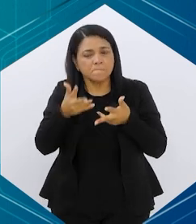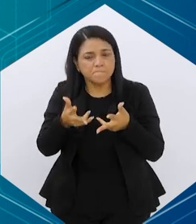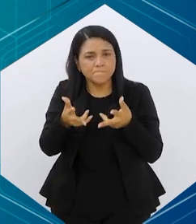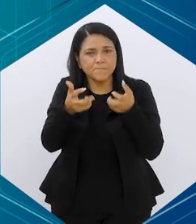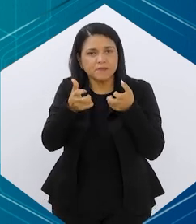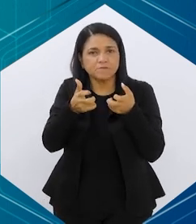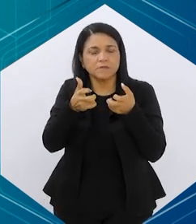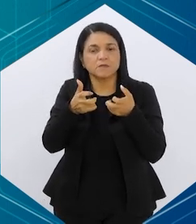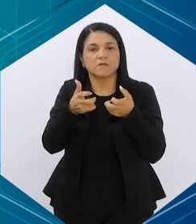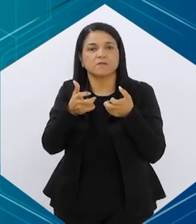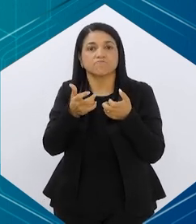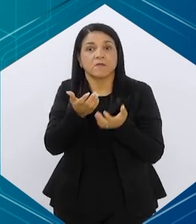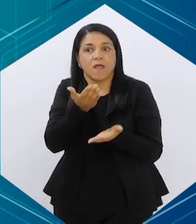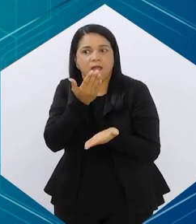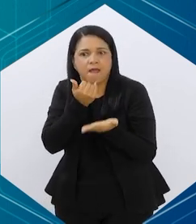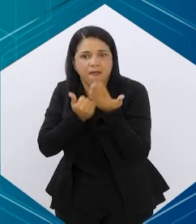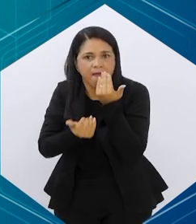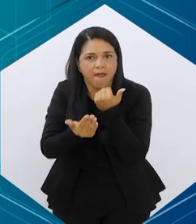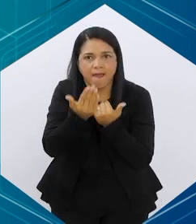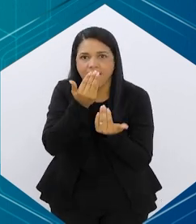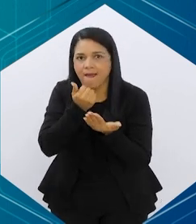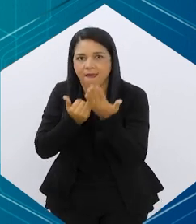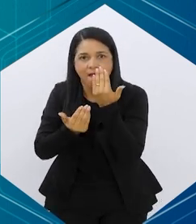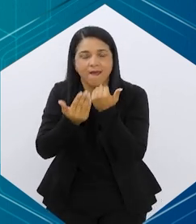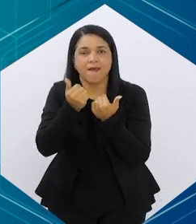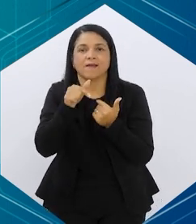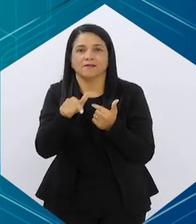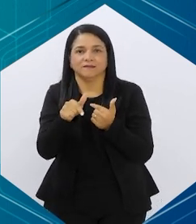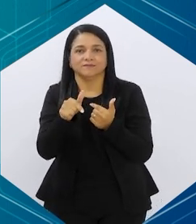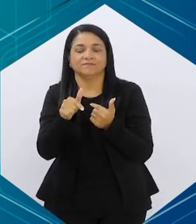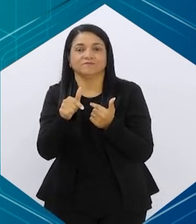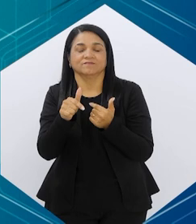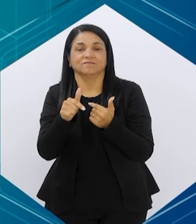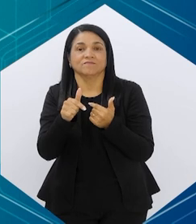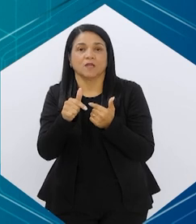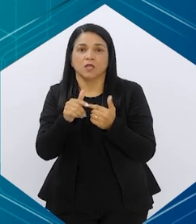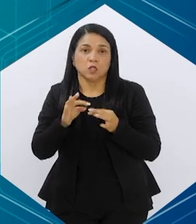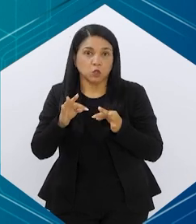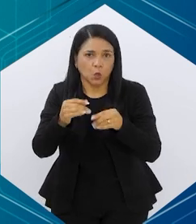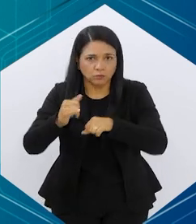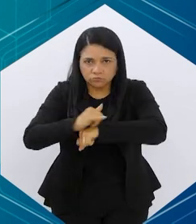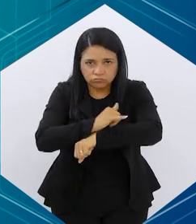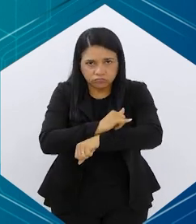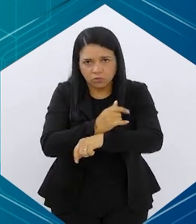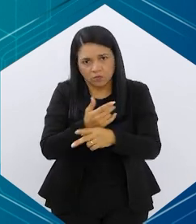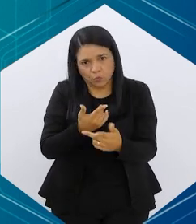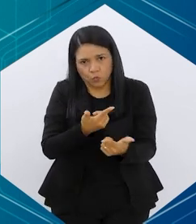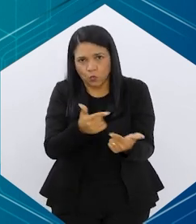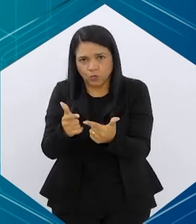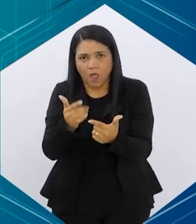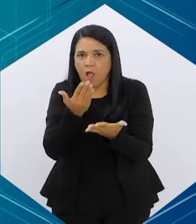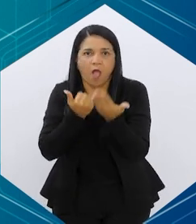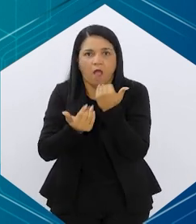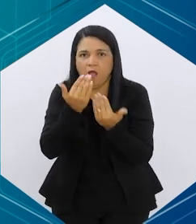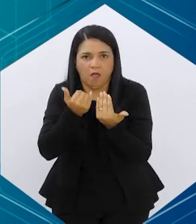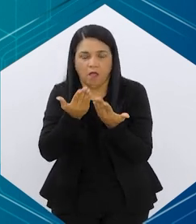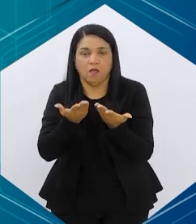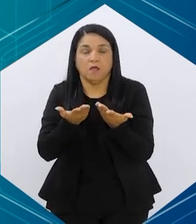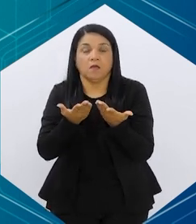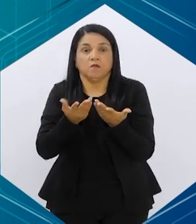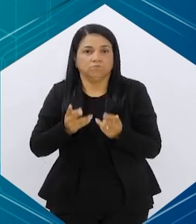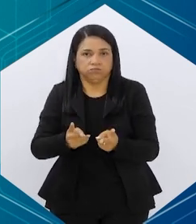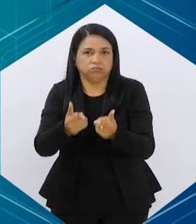identificar um transtorno de compulsão alimentar, nem todo paciente com obesidade vai ter o transtorno de compulsão alimentar, por exemplo,